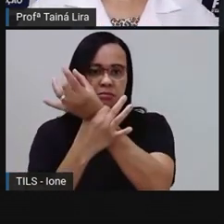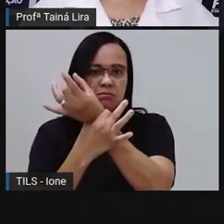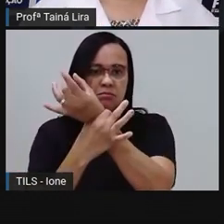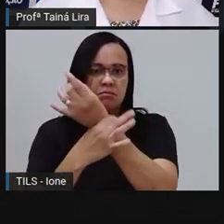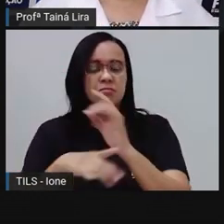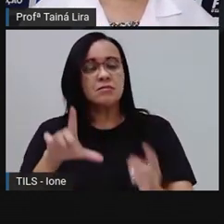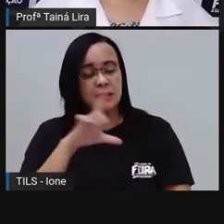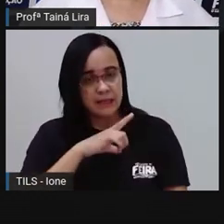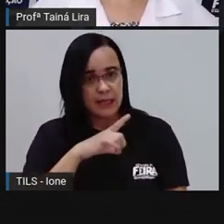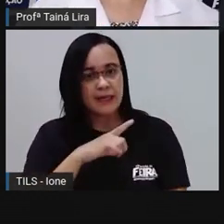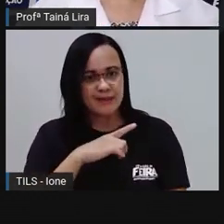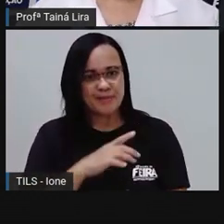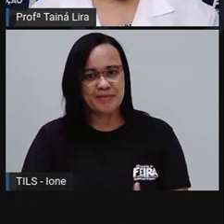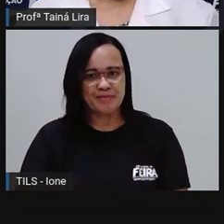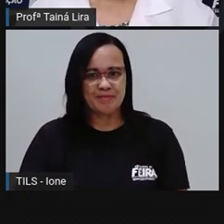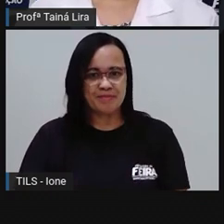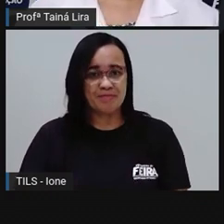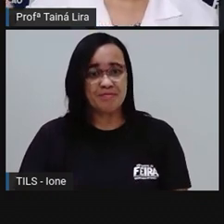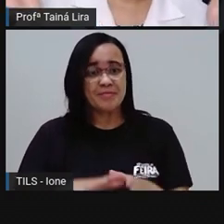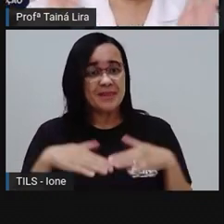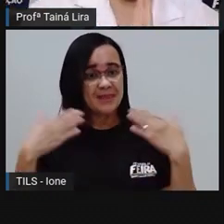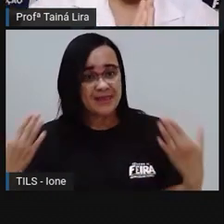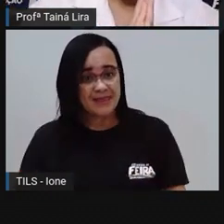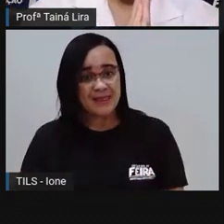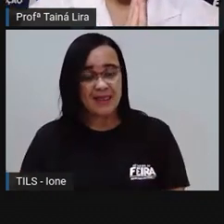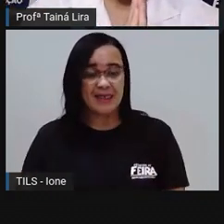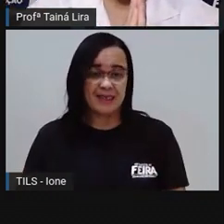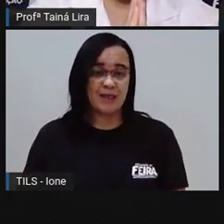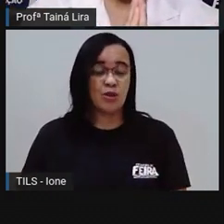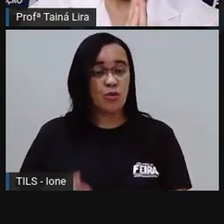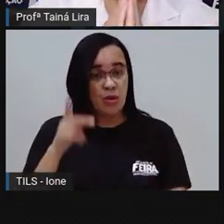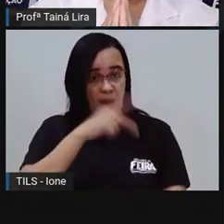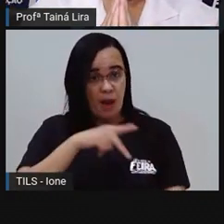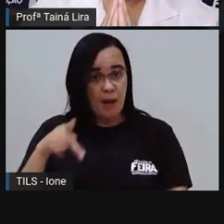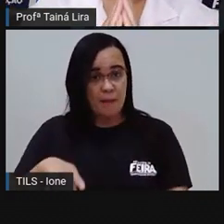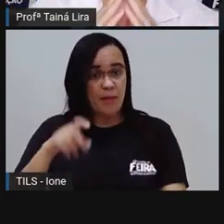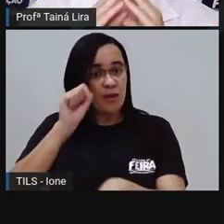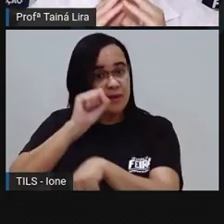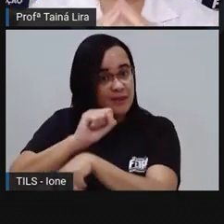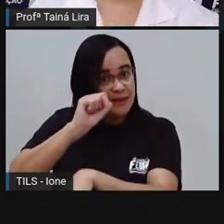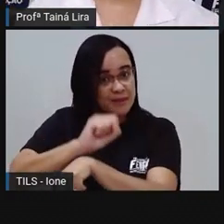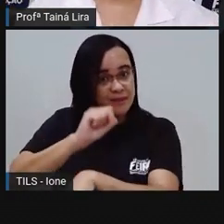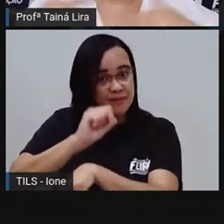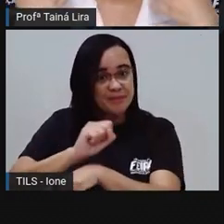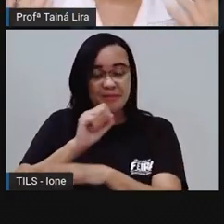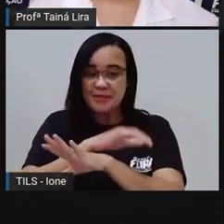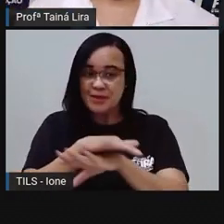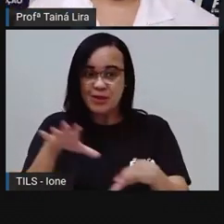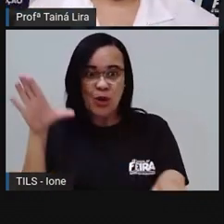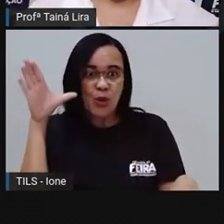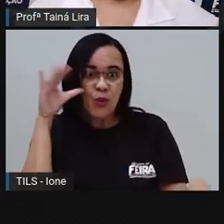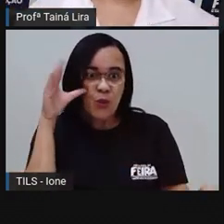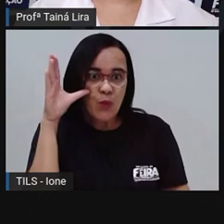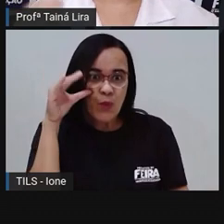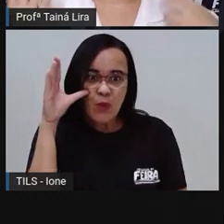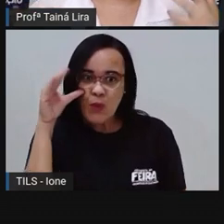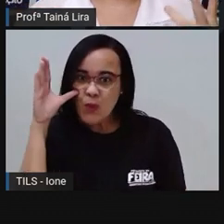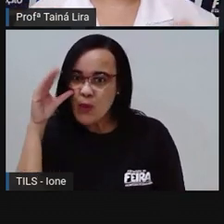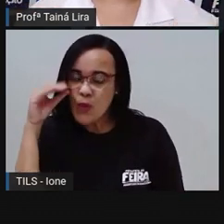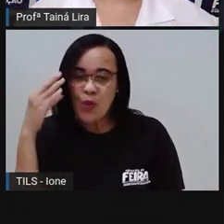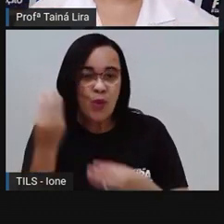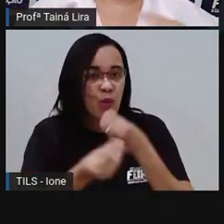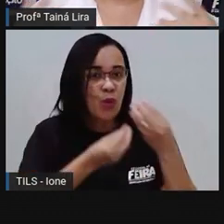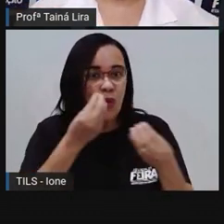Então olha só Agora Eu vou ficar Só esperando Tá? Estou muito curiosa Pra ver aí Esses